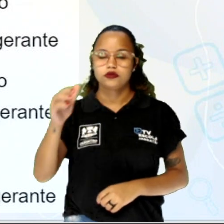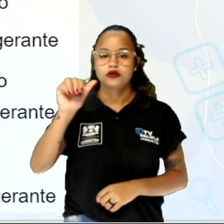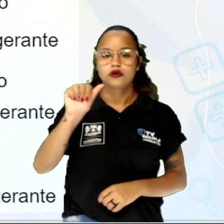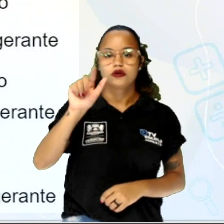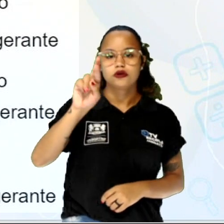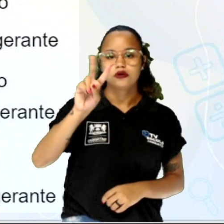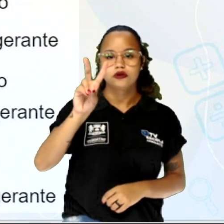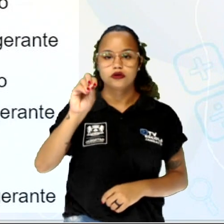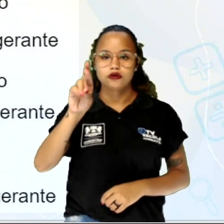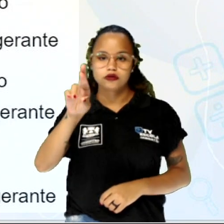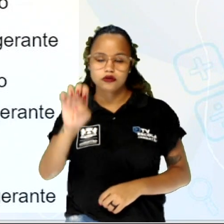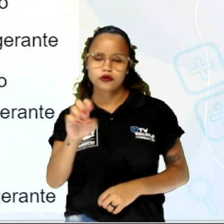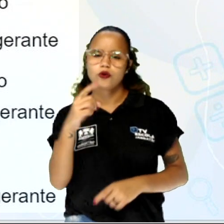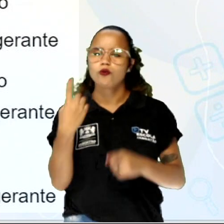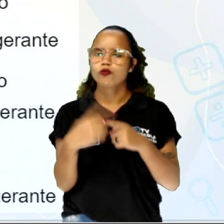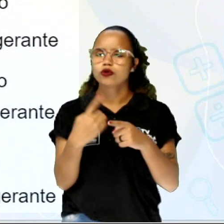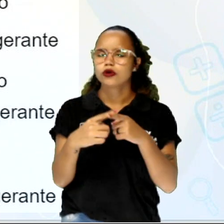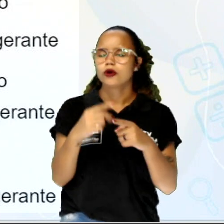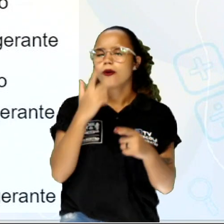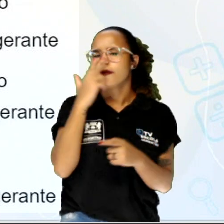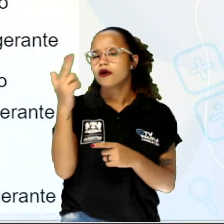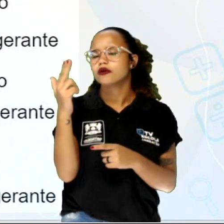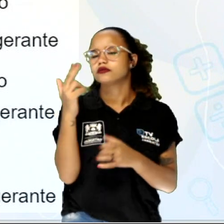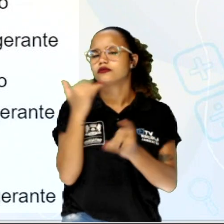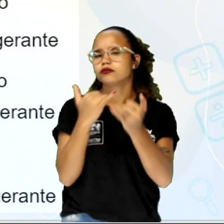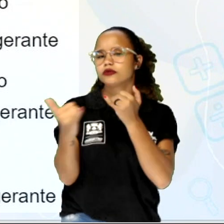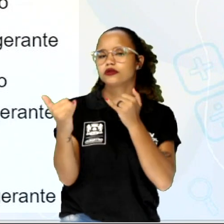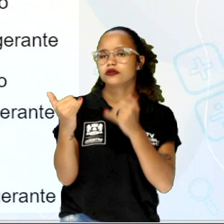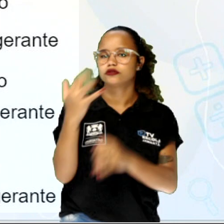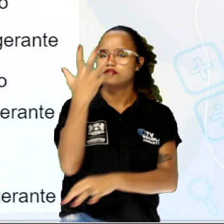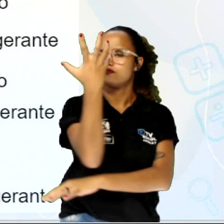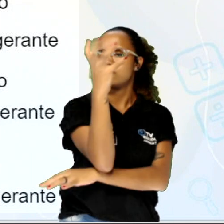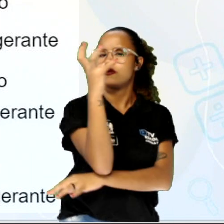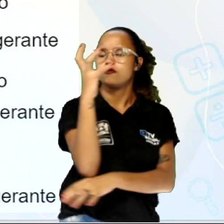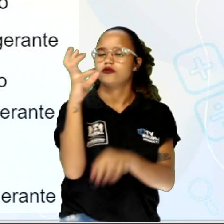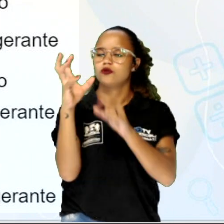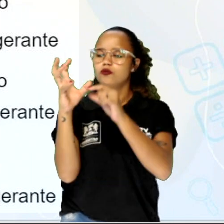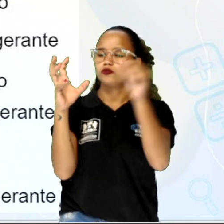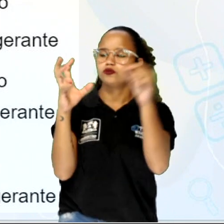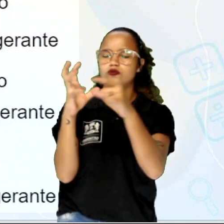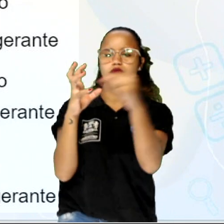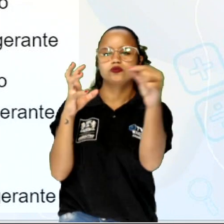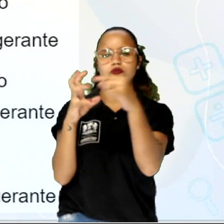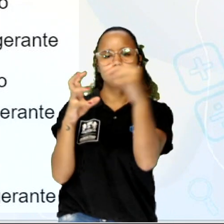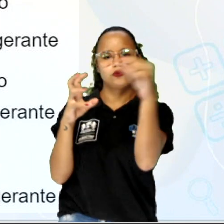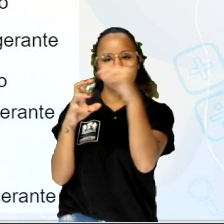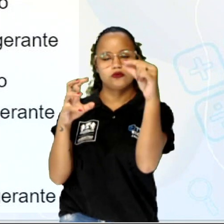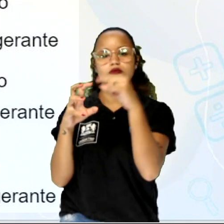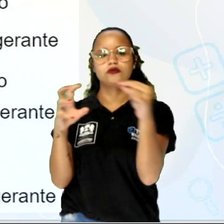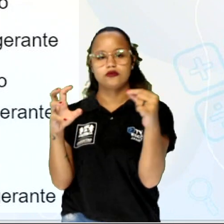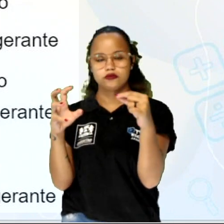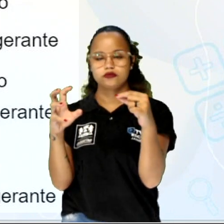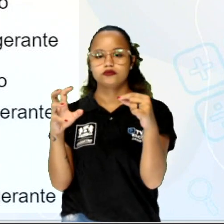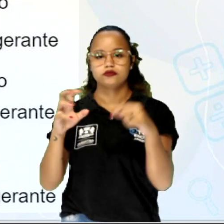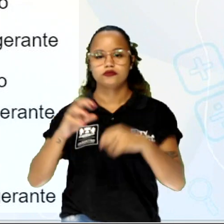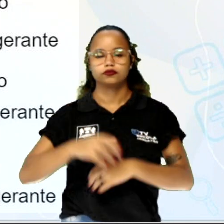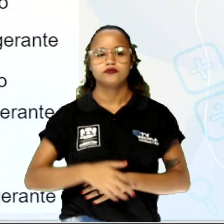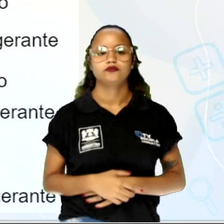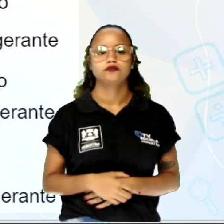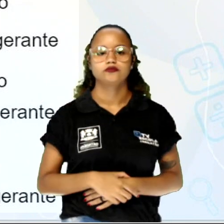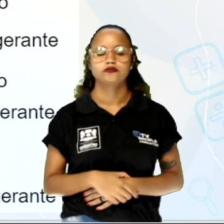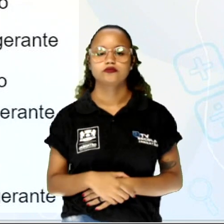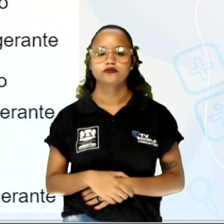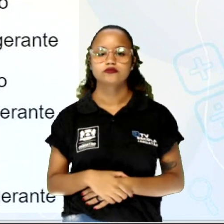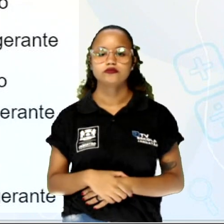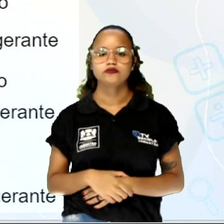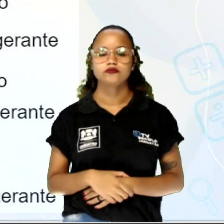porque parece, né, os galhos de uma árvore, né? Que vai saindo do galho maior para um galhozinho mais fino, menor, e depois para um